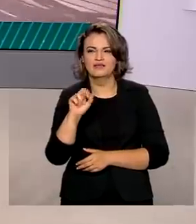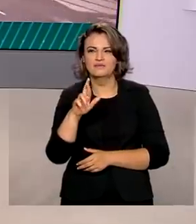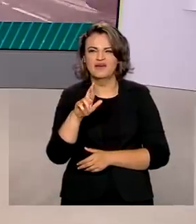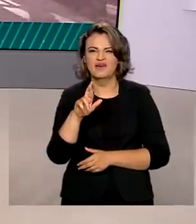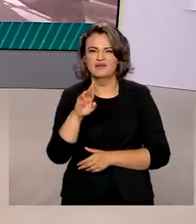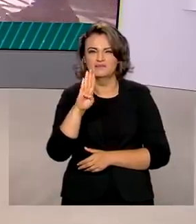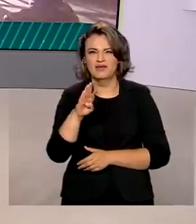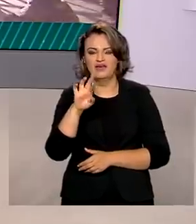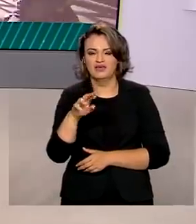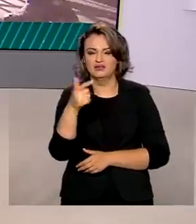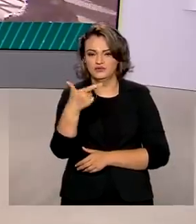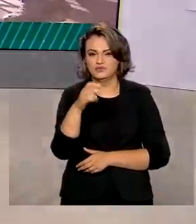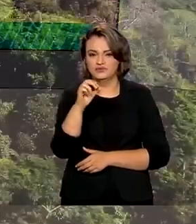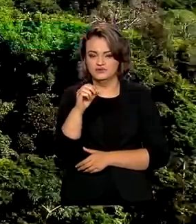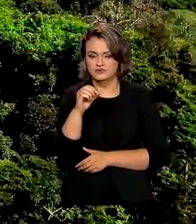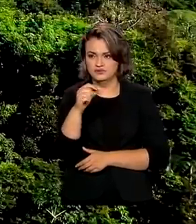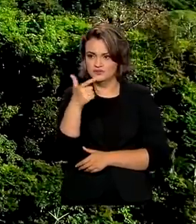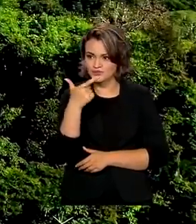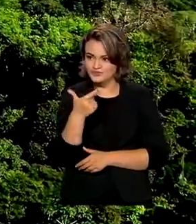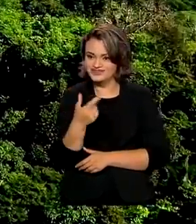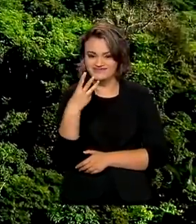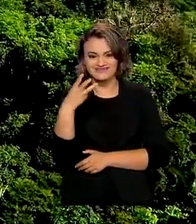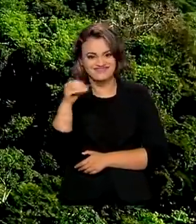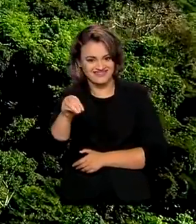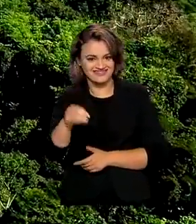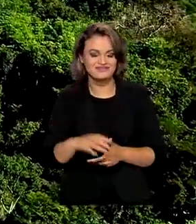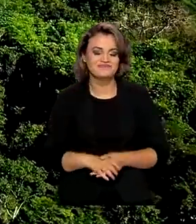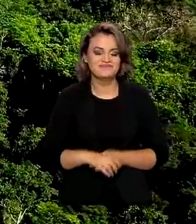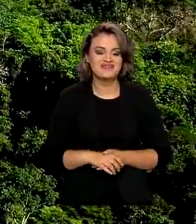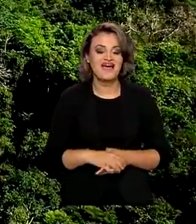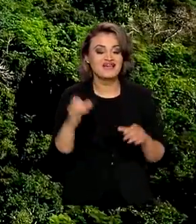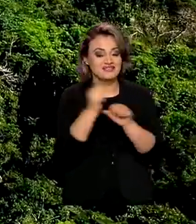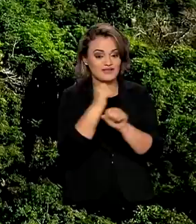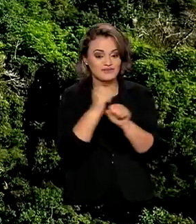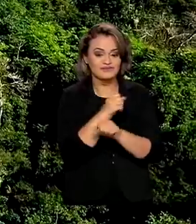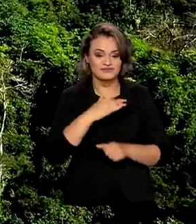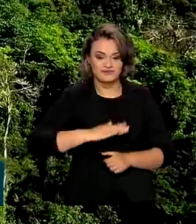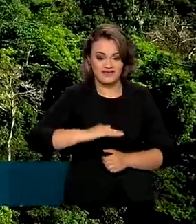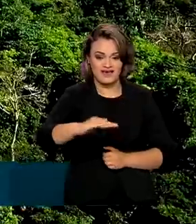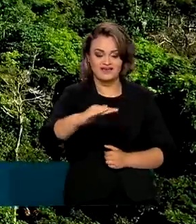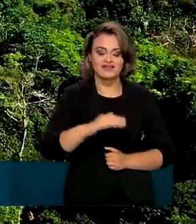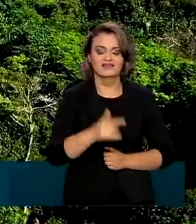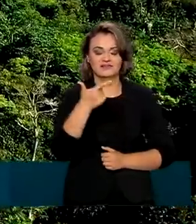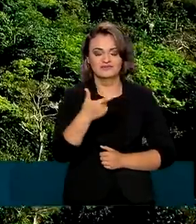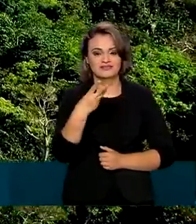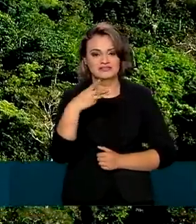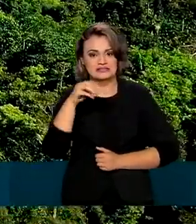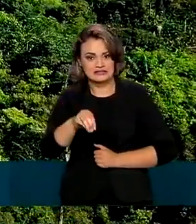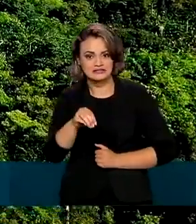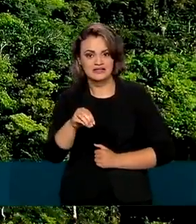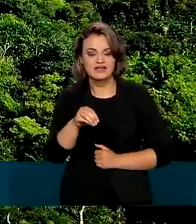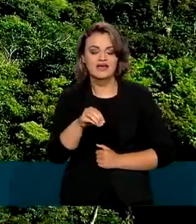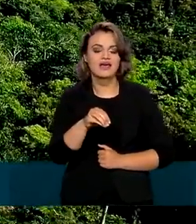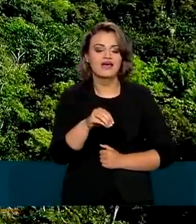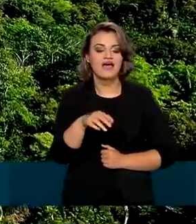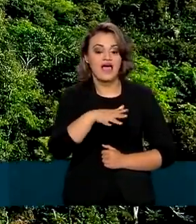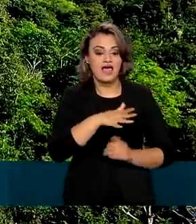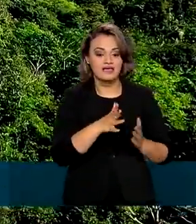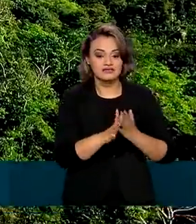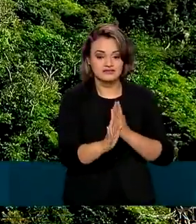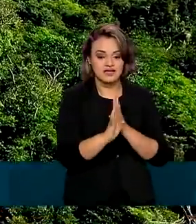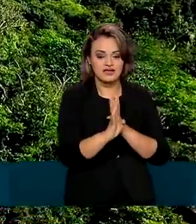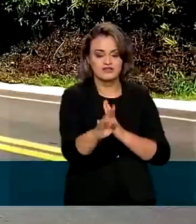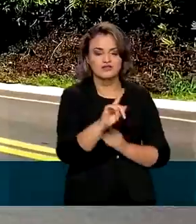Rodovia Transamazônica. As obras de pavimentação deste trecho da BR-230, a Rodovia